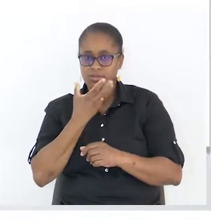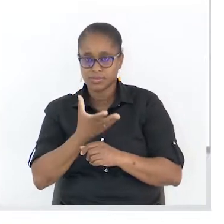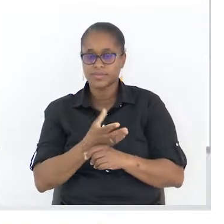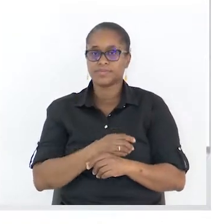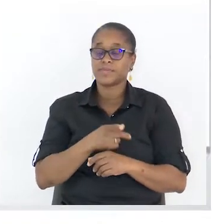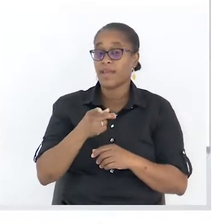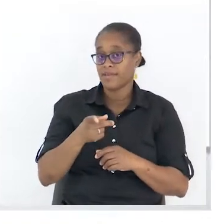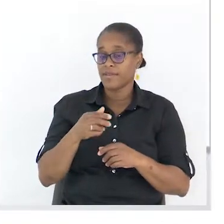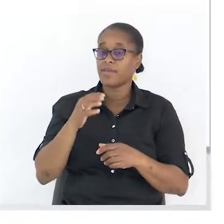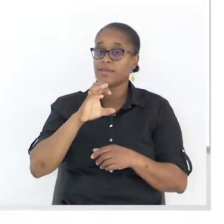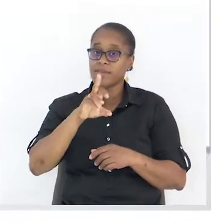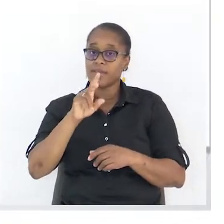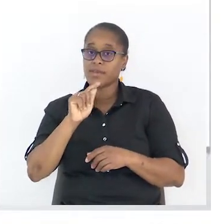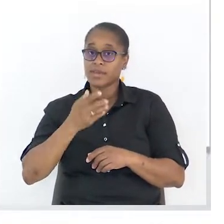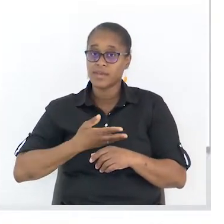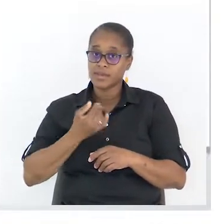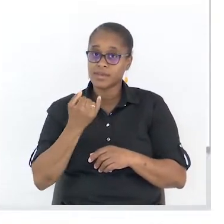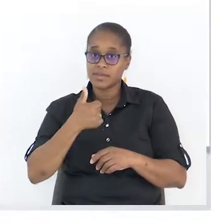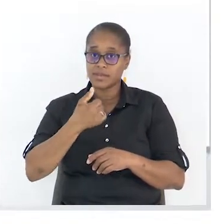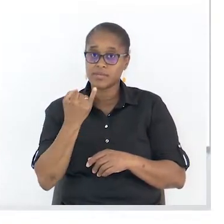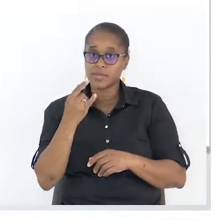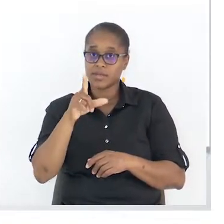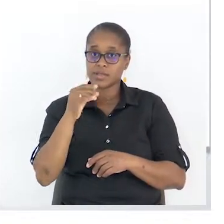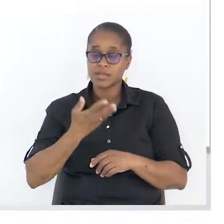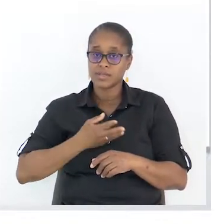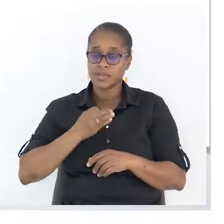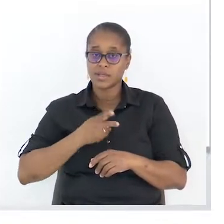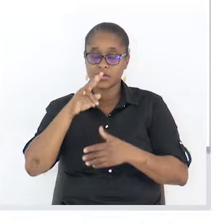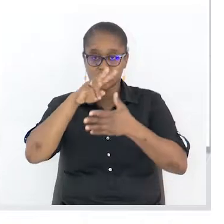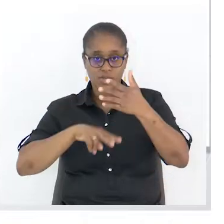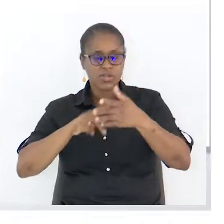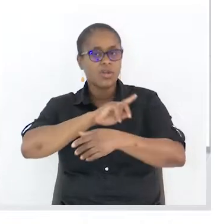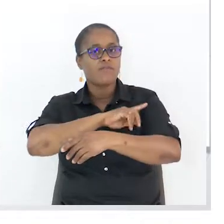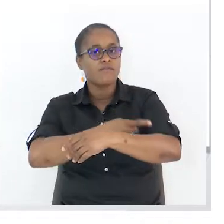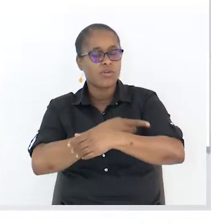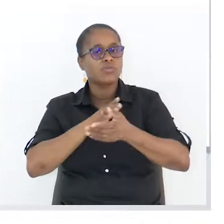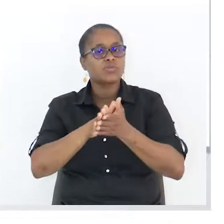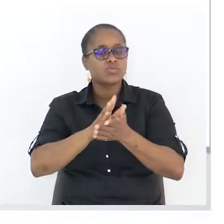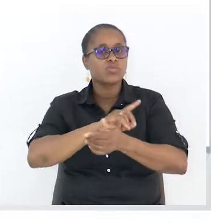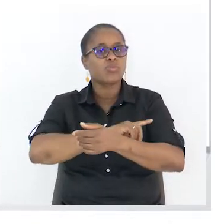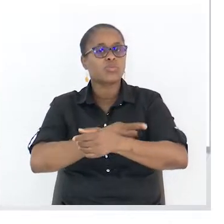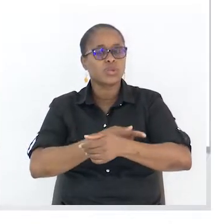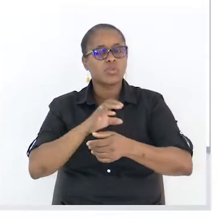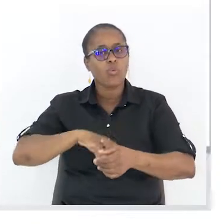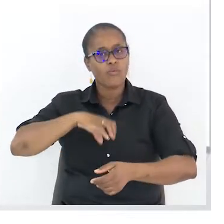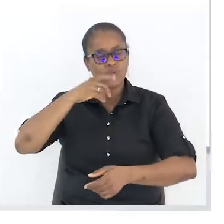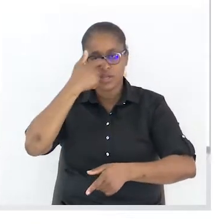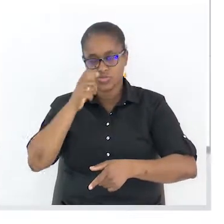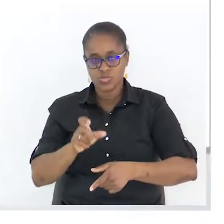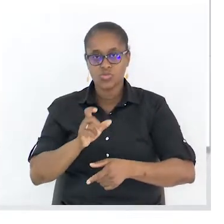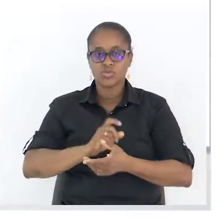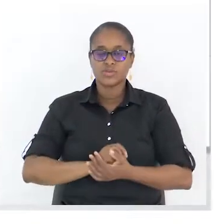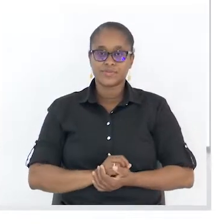está fortemente no uso do poder de convencer as pessoas. Tem uma fundamentação